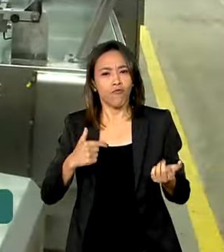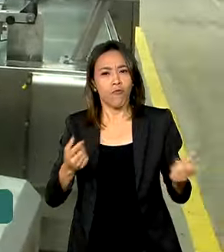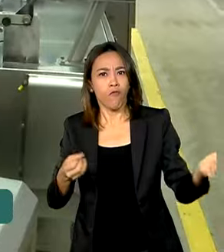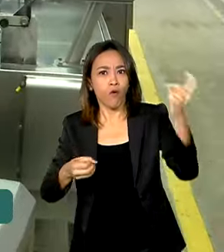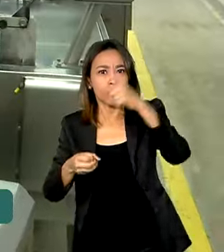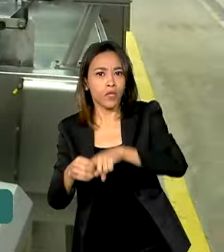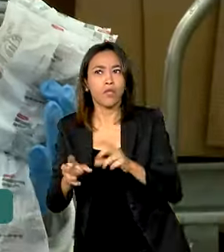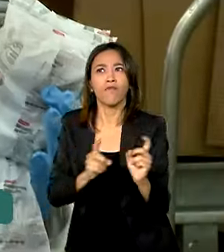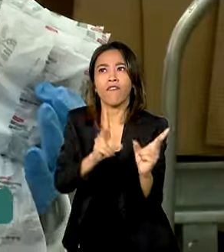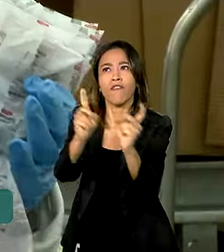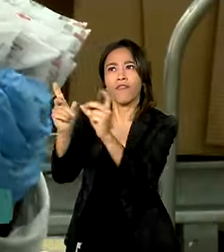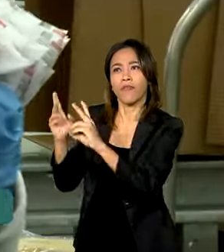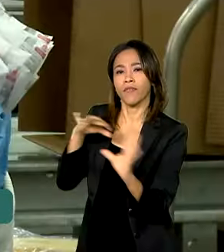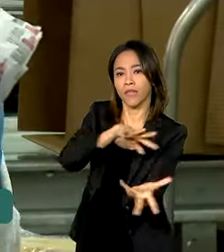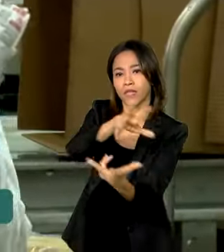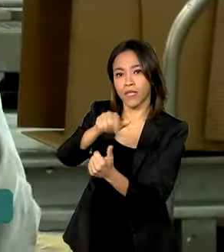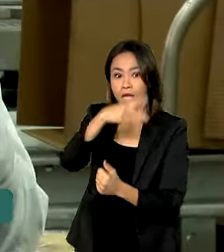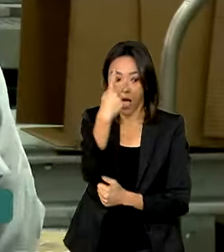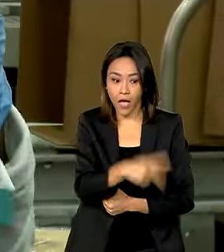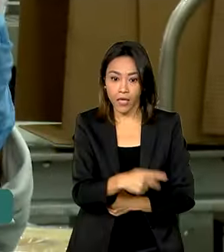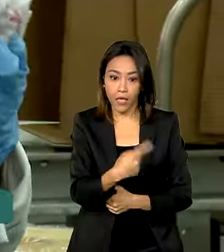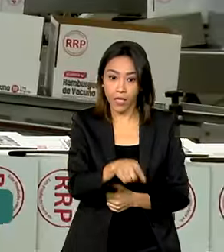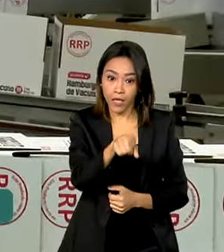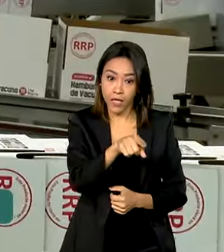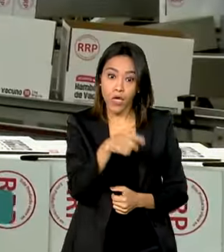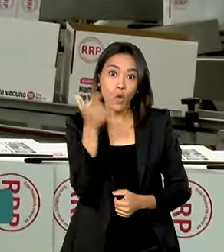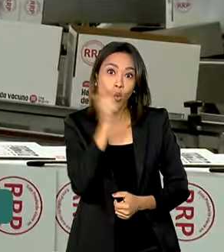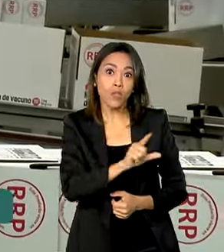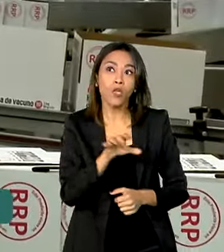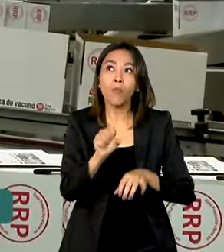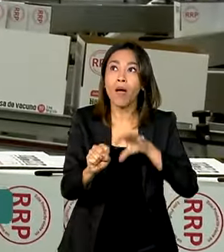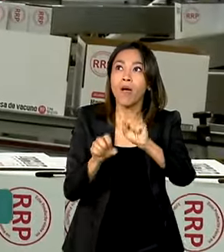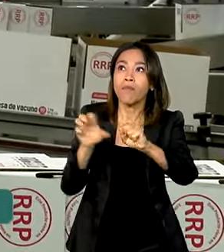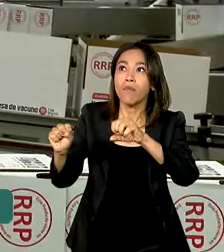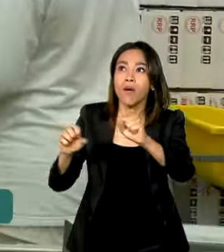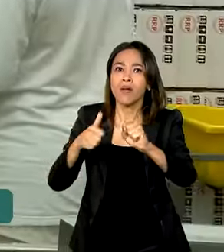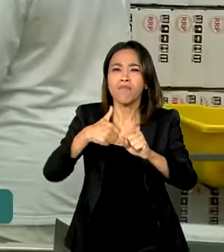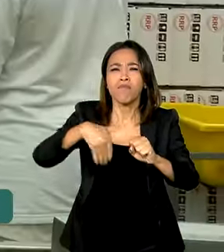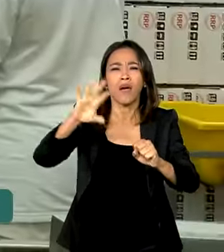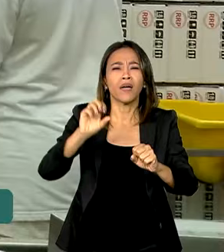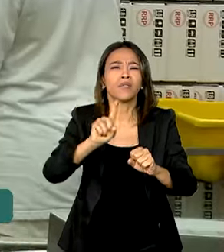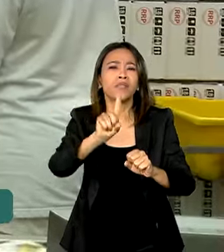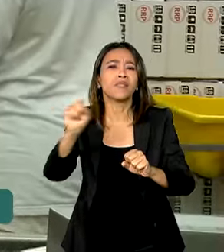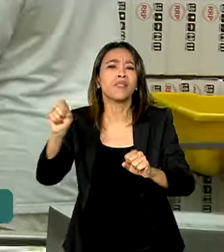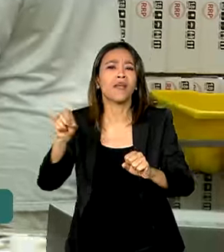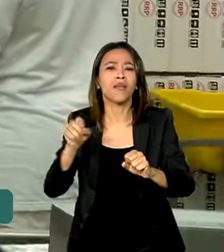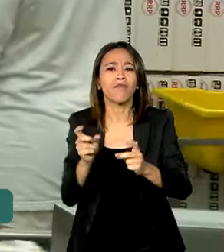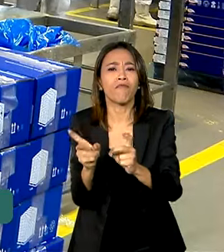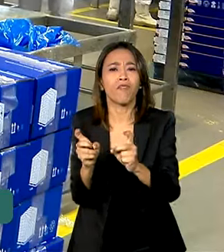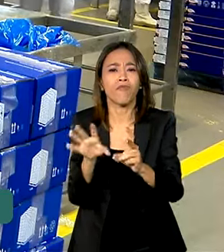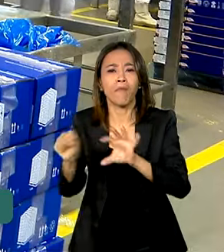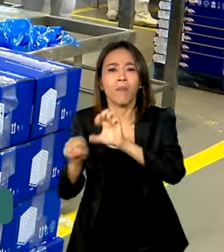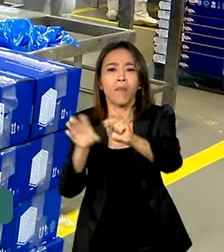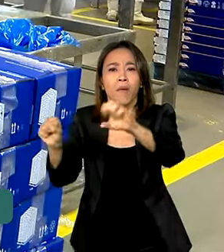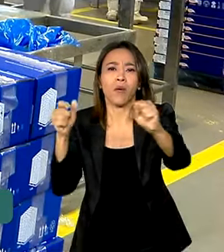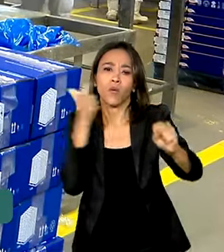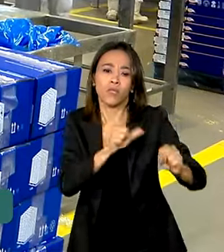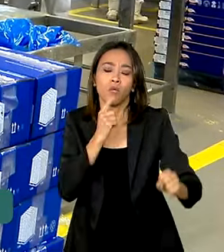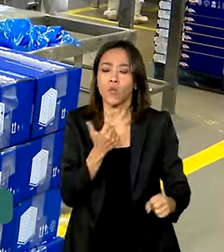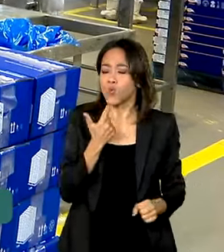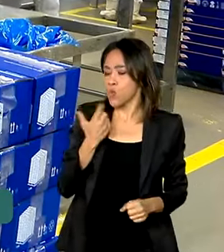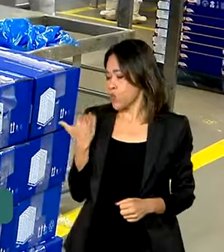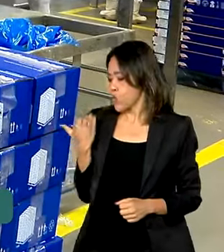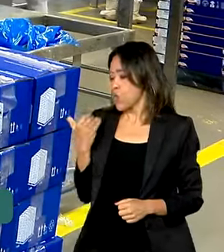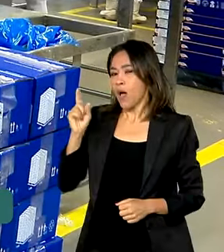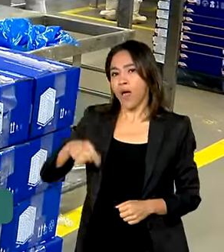o nosso agronegócio conquistou mais 105 novos mercados em 50 países nos últimos 15 meses. O mais recente